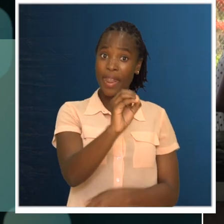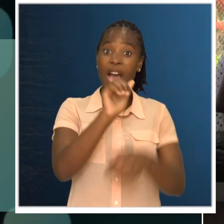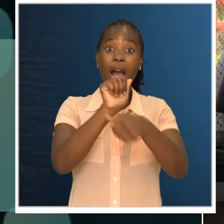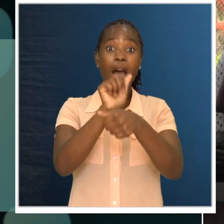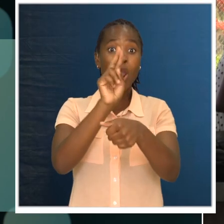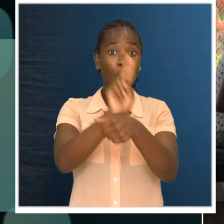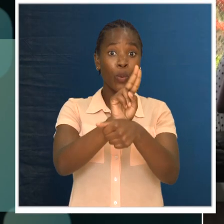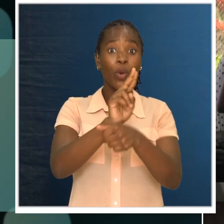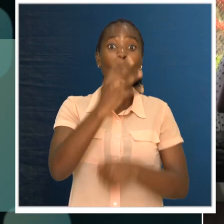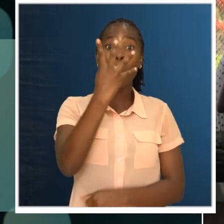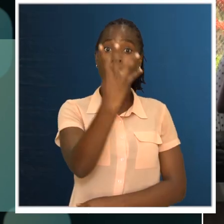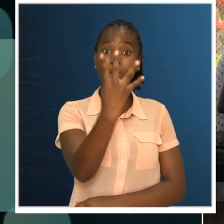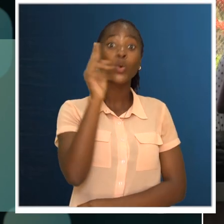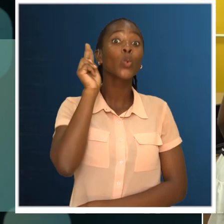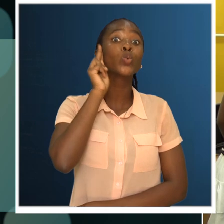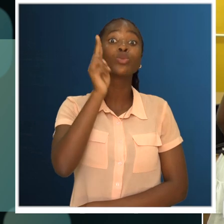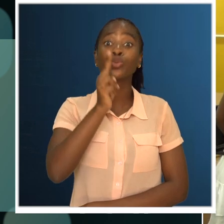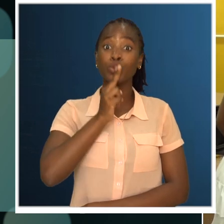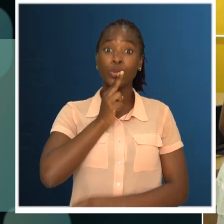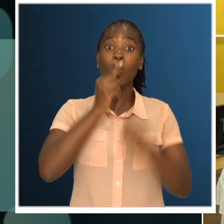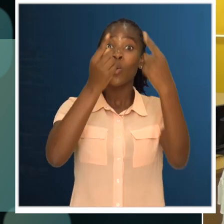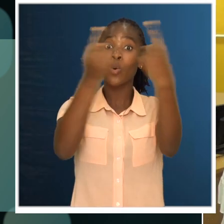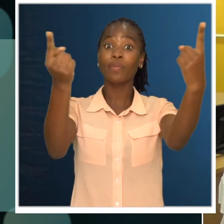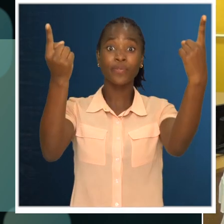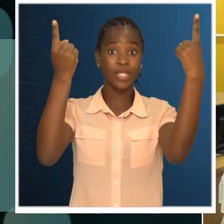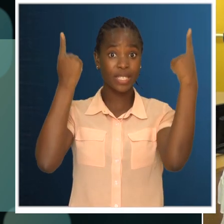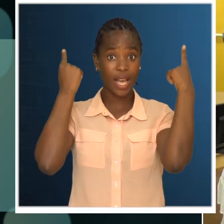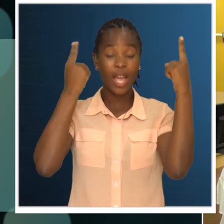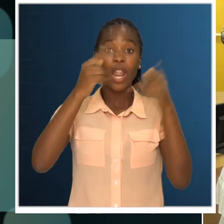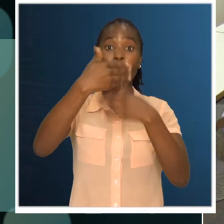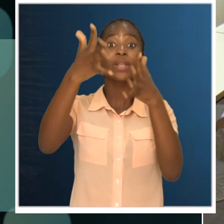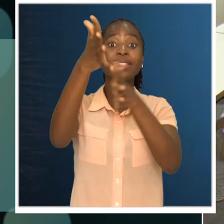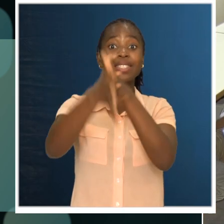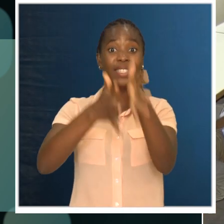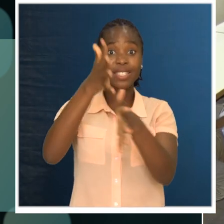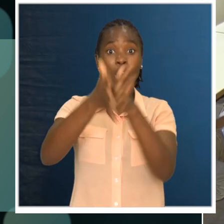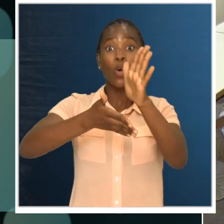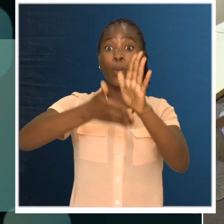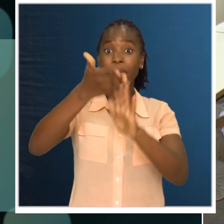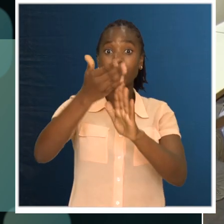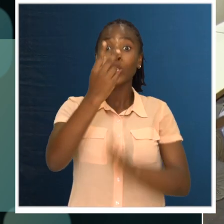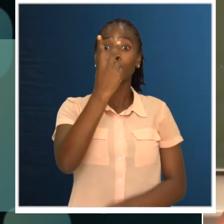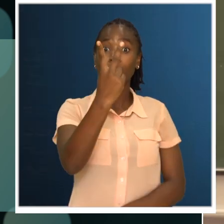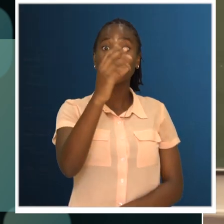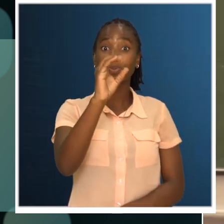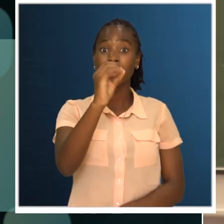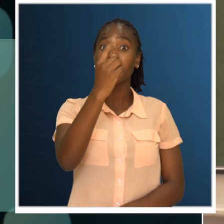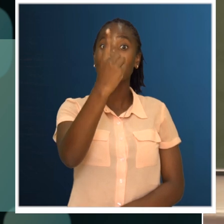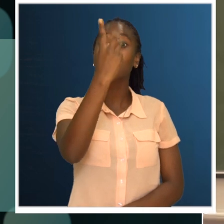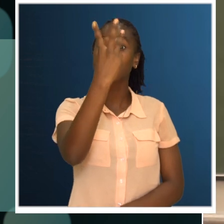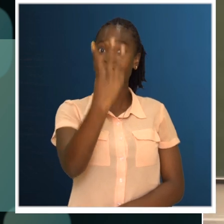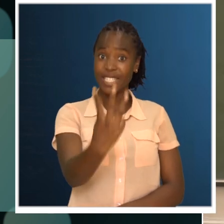O curso de licenciatura em língua de sinais moçambicana teve seu início em 2013 e conta agora com cerca de 50